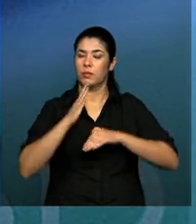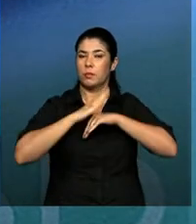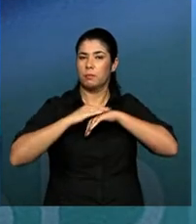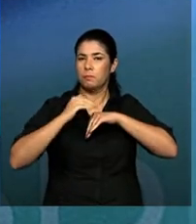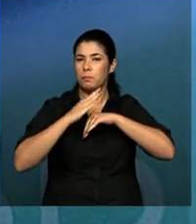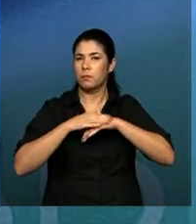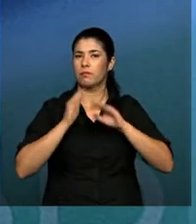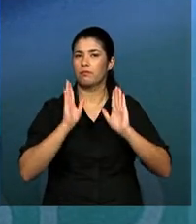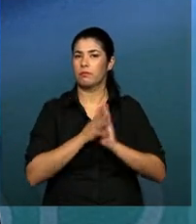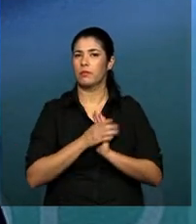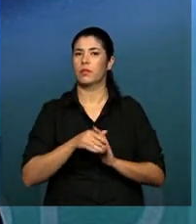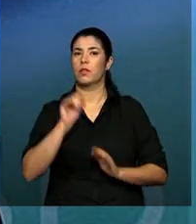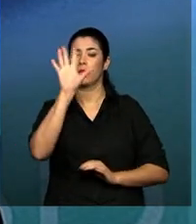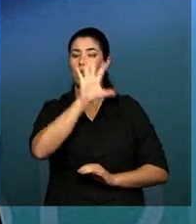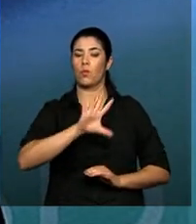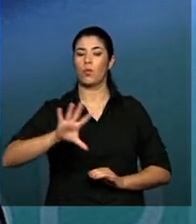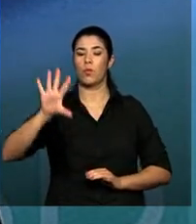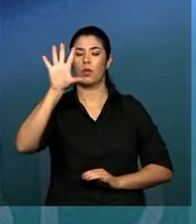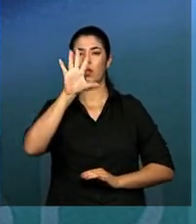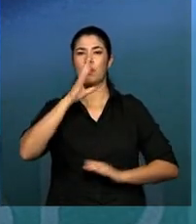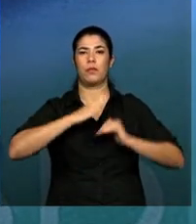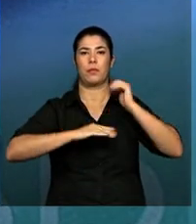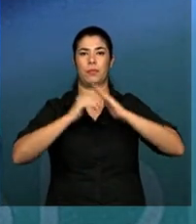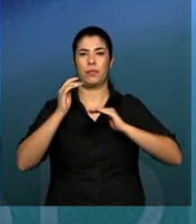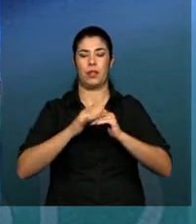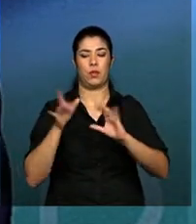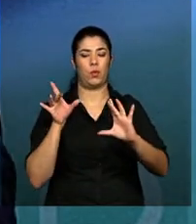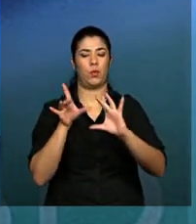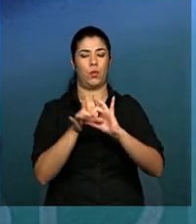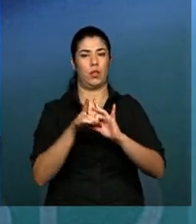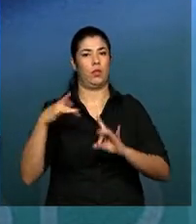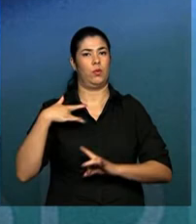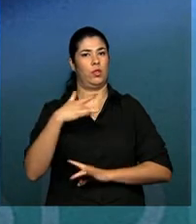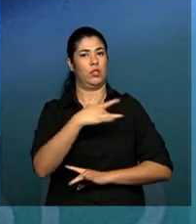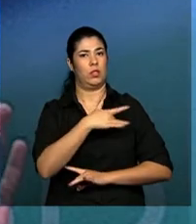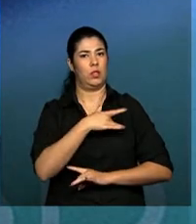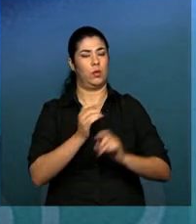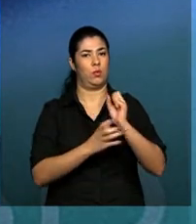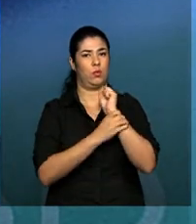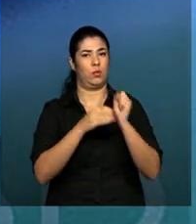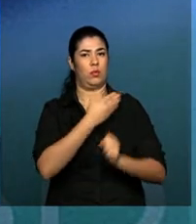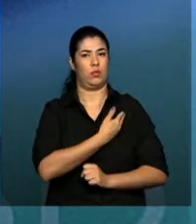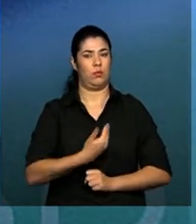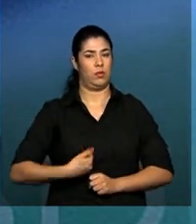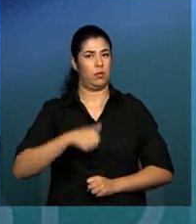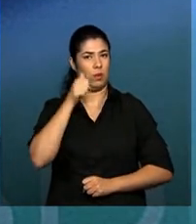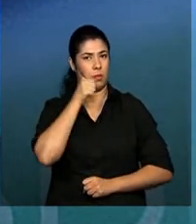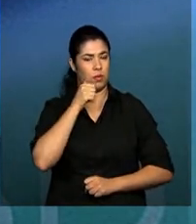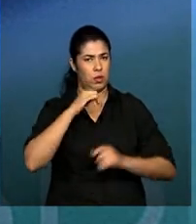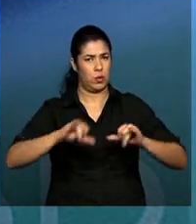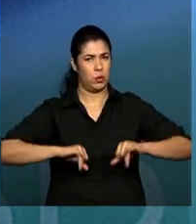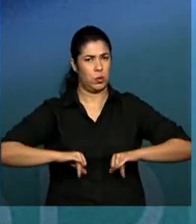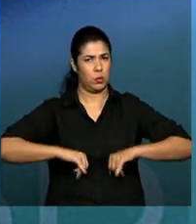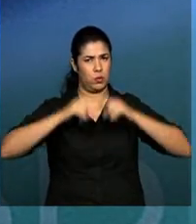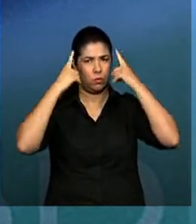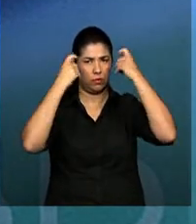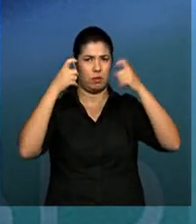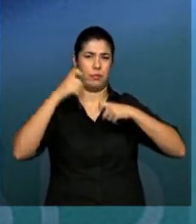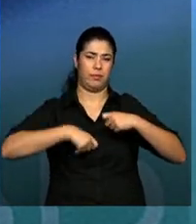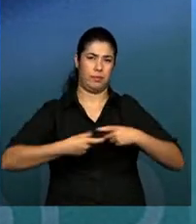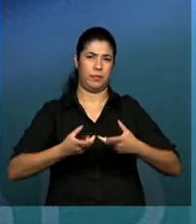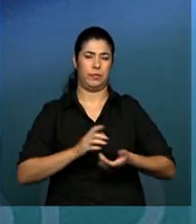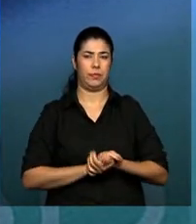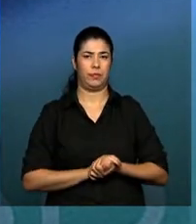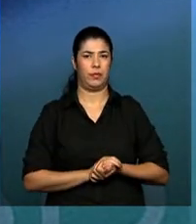de uma maneira mais integrada às ações entre a área da saúde e da segurança pública, em benefício à mulher que é vítima de violência. mais lugares, não